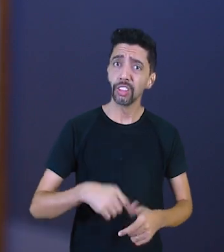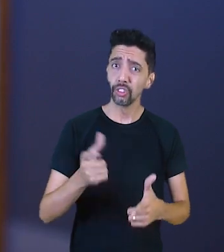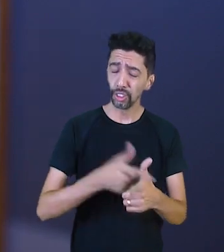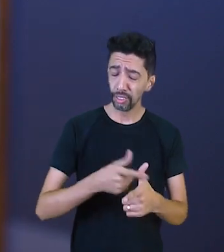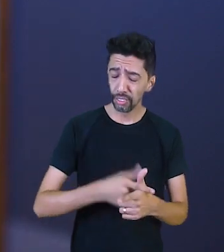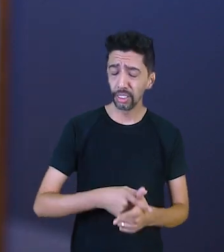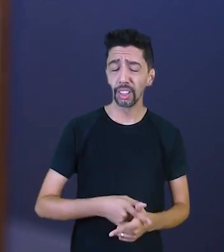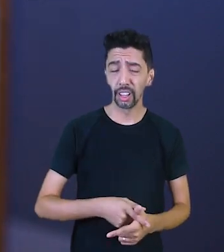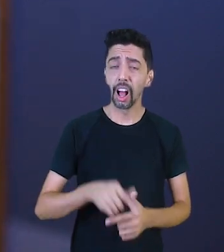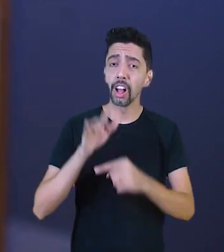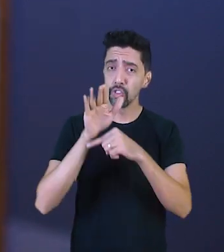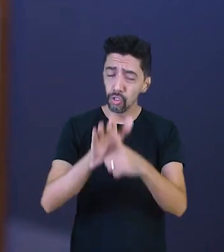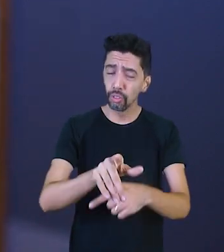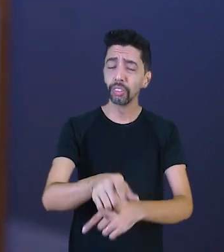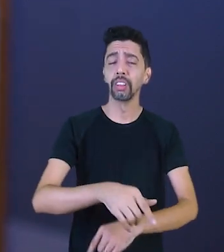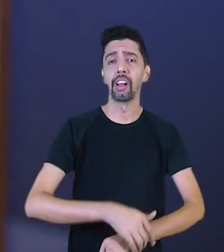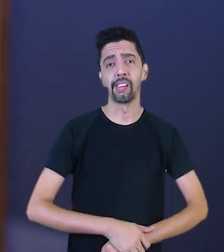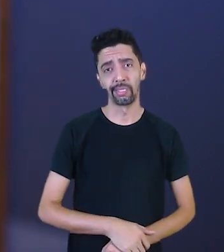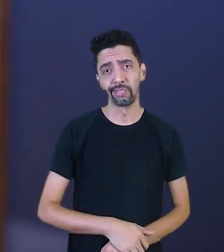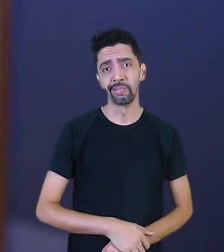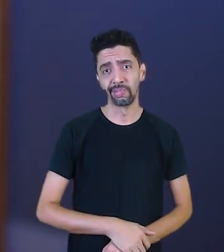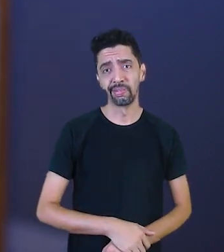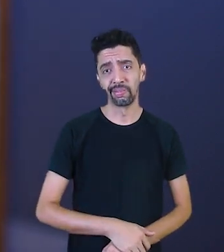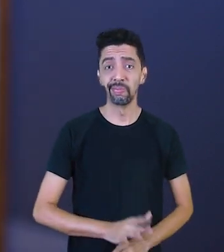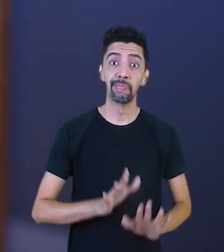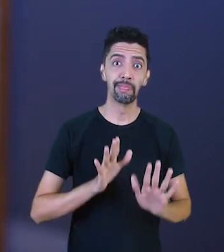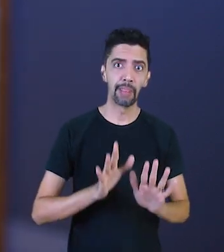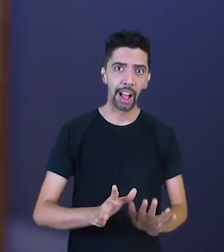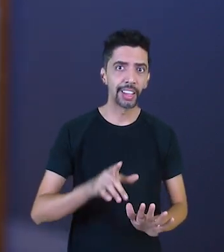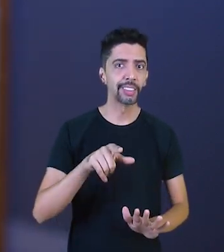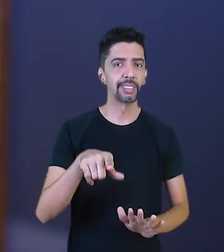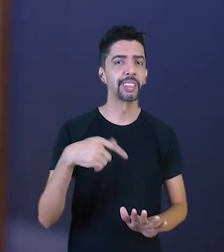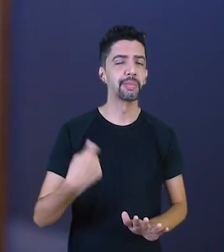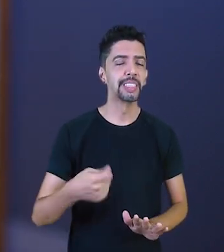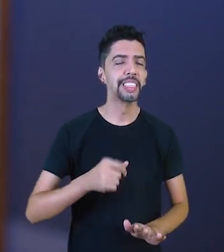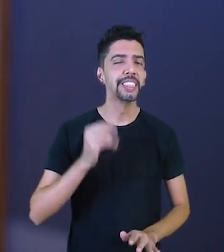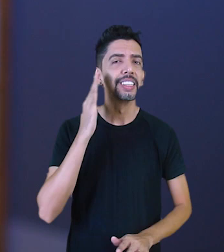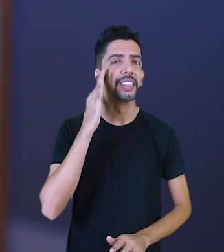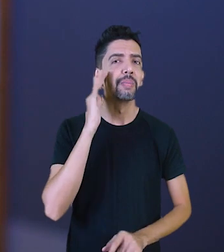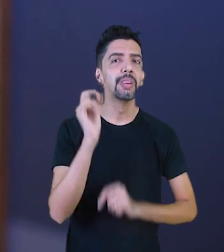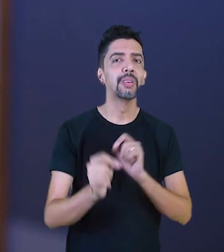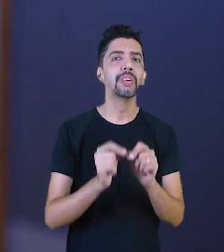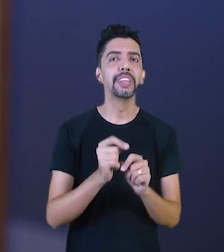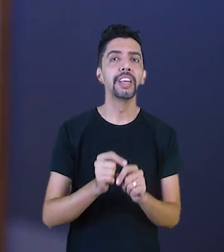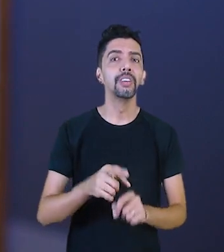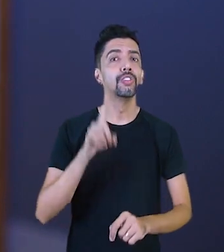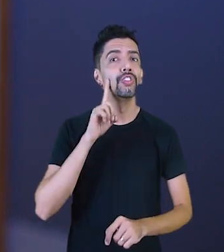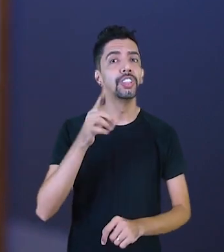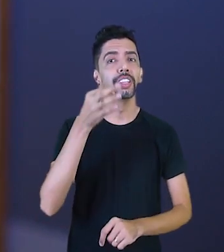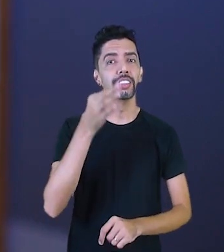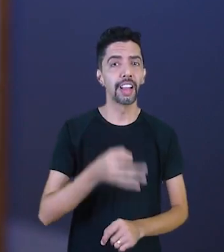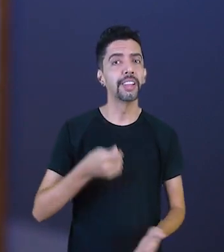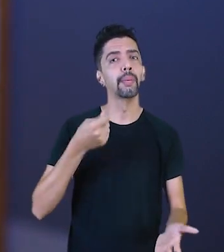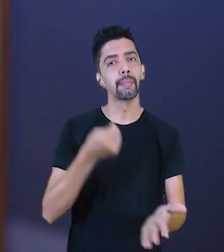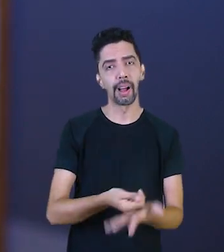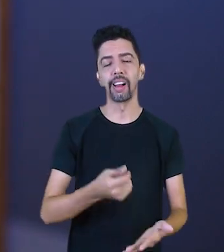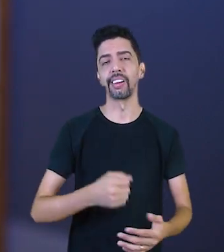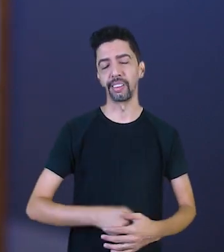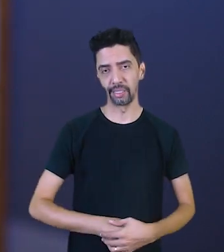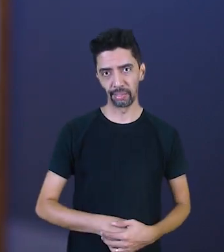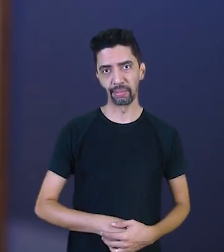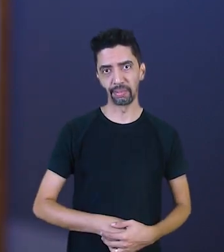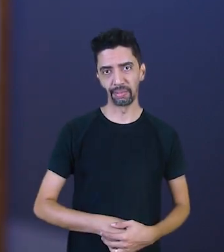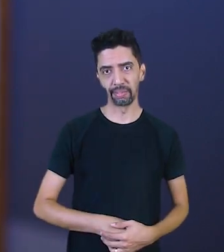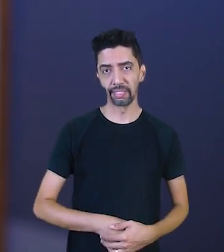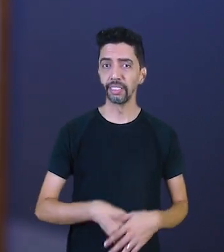o crédito a seu favor. O que precisa é você saber honrar no tempo certo, no vencimento. Por isso,